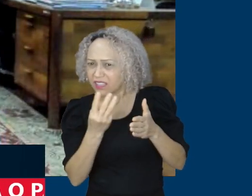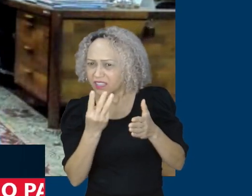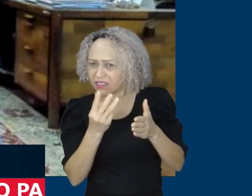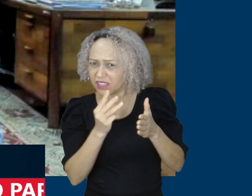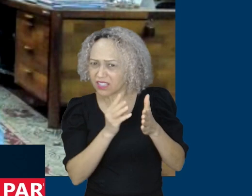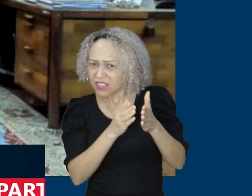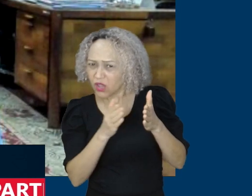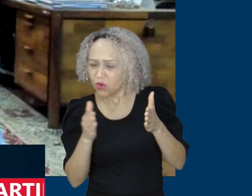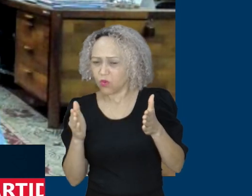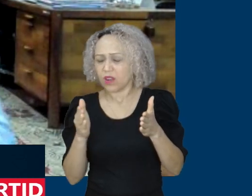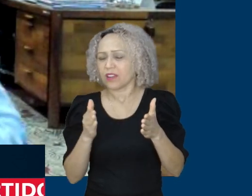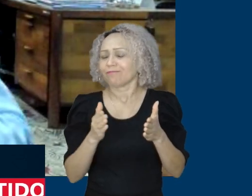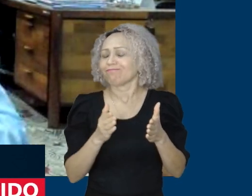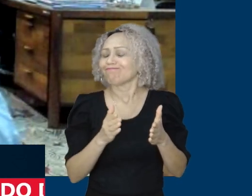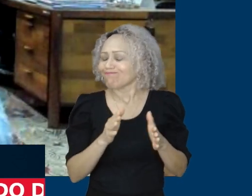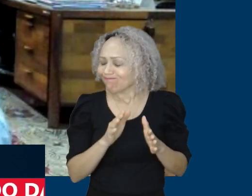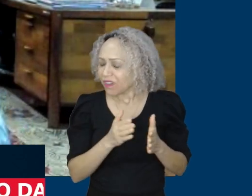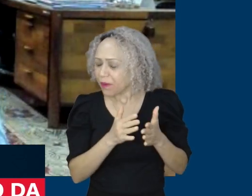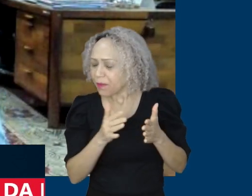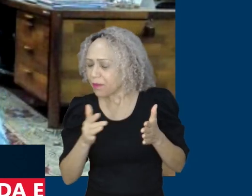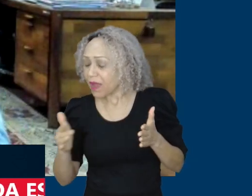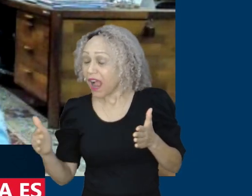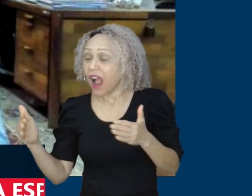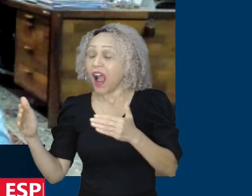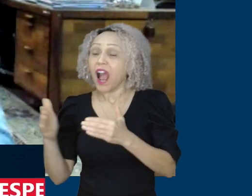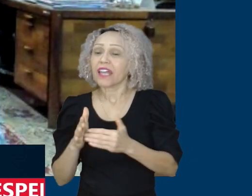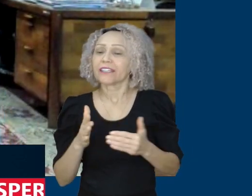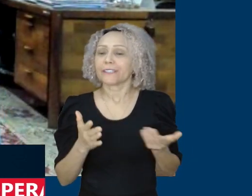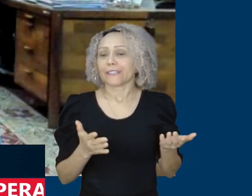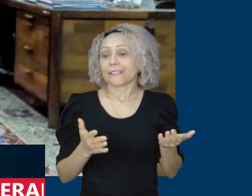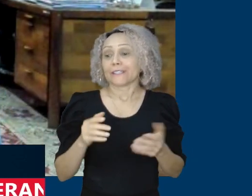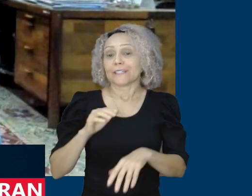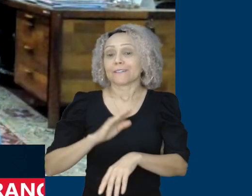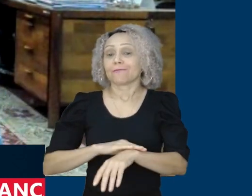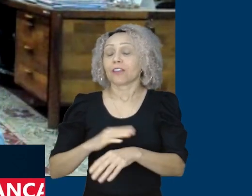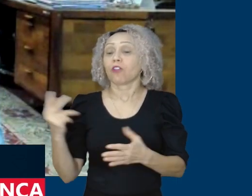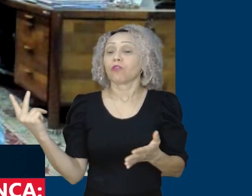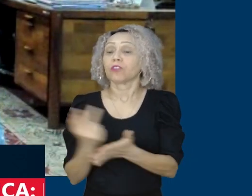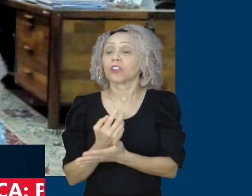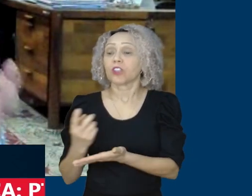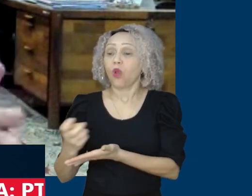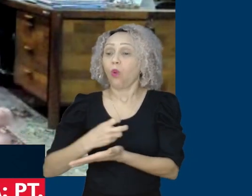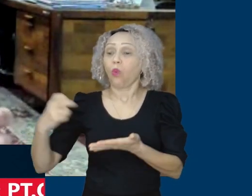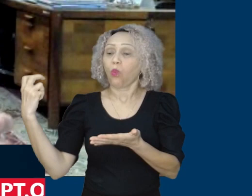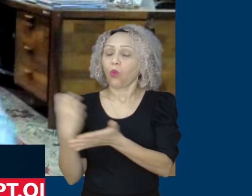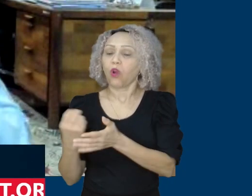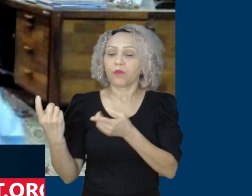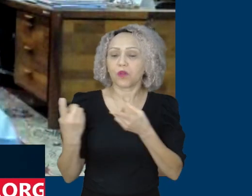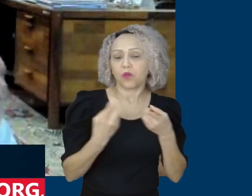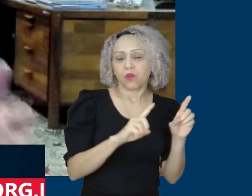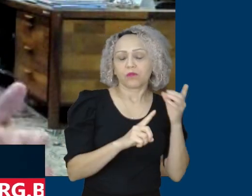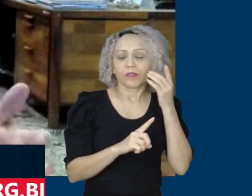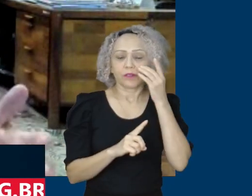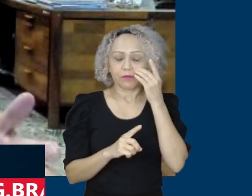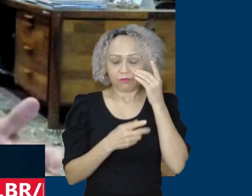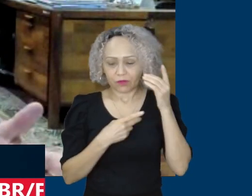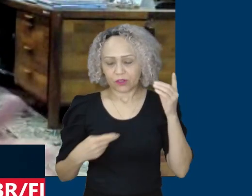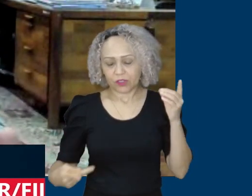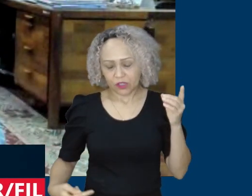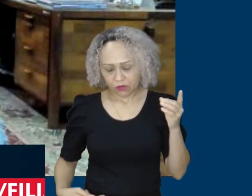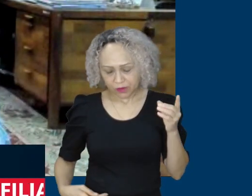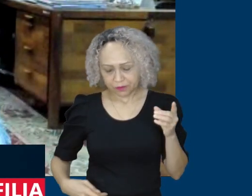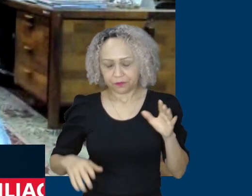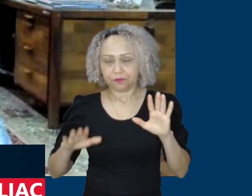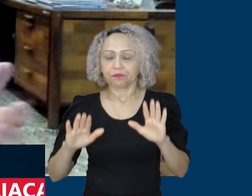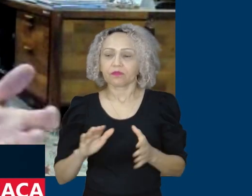a presidenta Dilma. Nesse momento, nós já restituímos a política de valorização do salário mínimo e garantindo aumento real já no primeiro